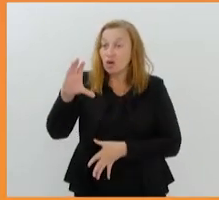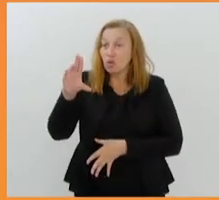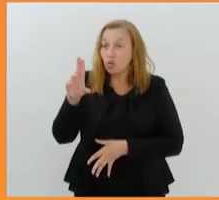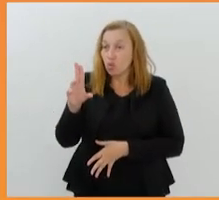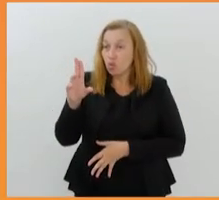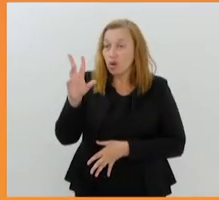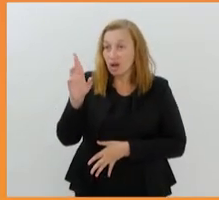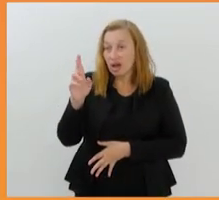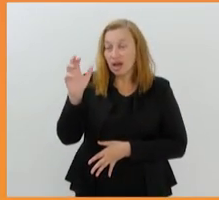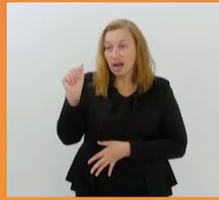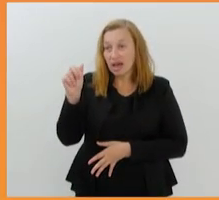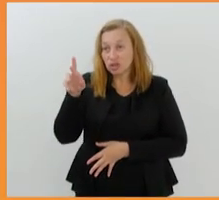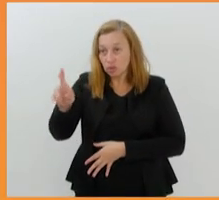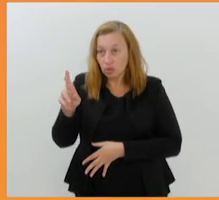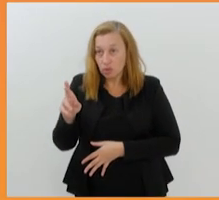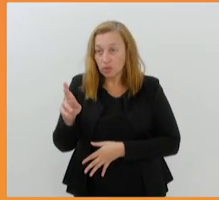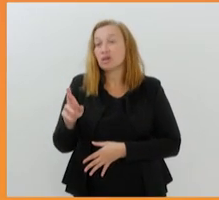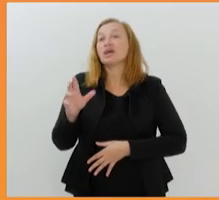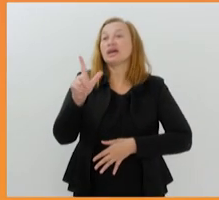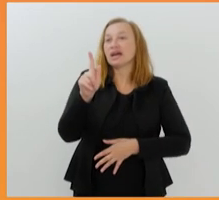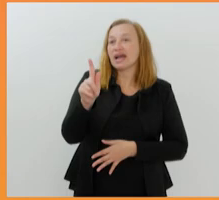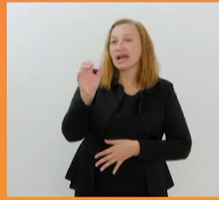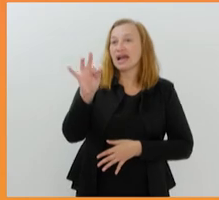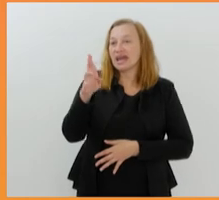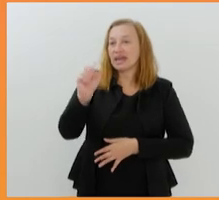Sá, na Galeria do Cosme Velho.